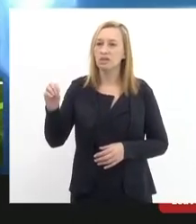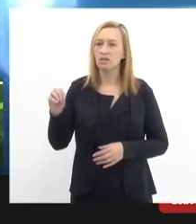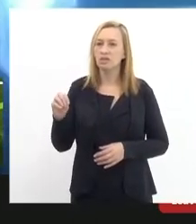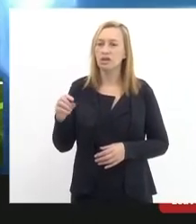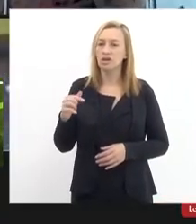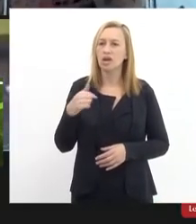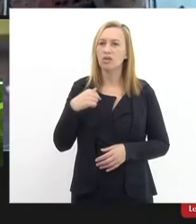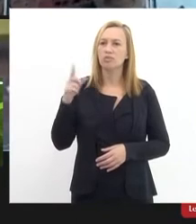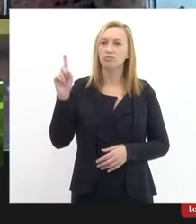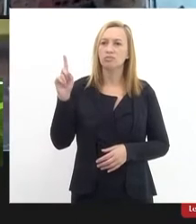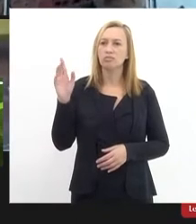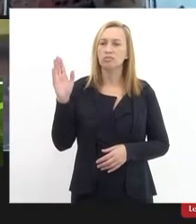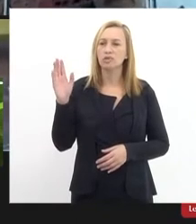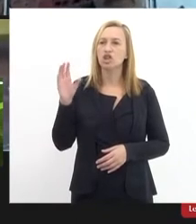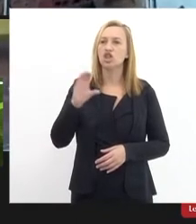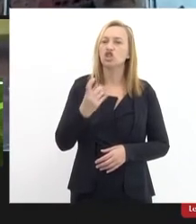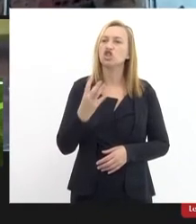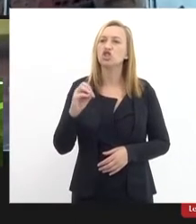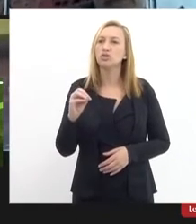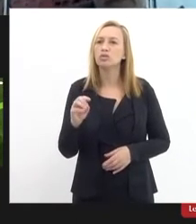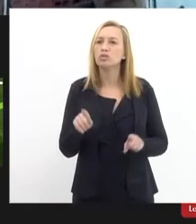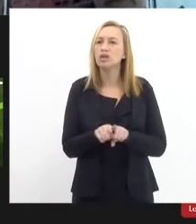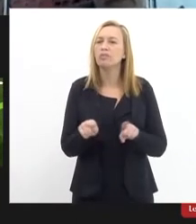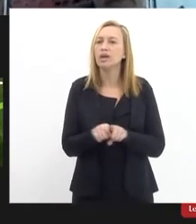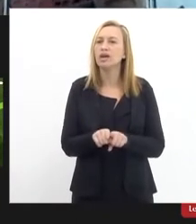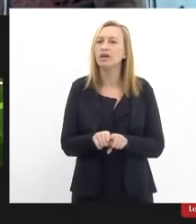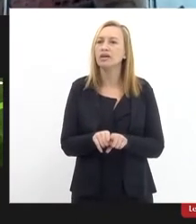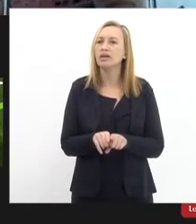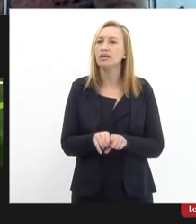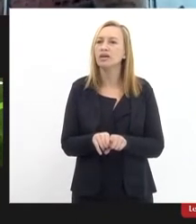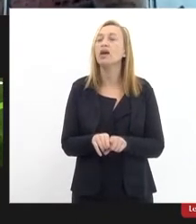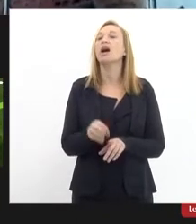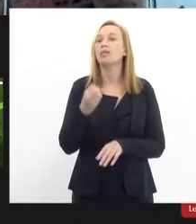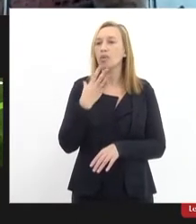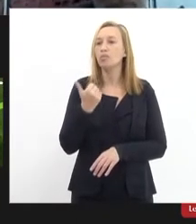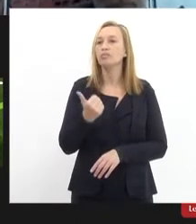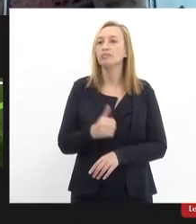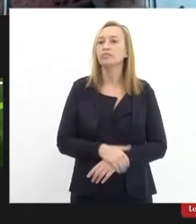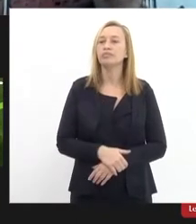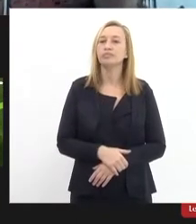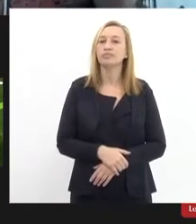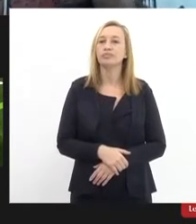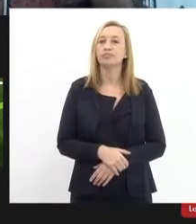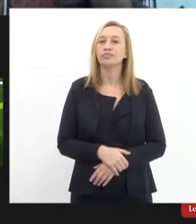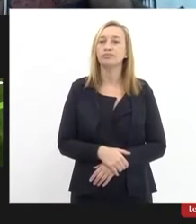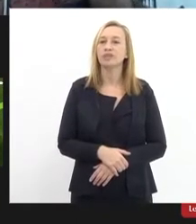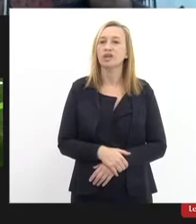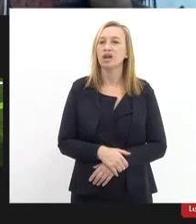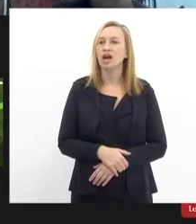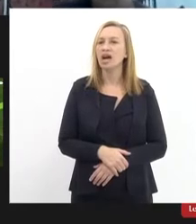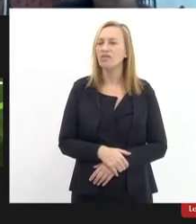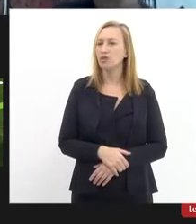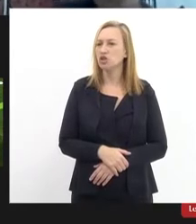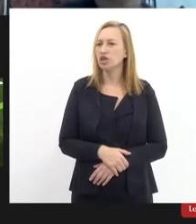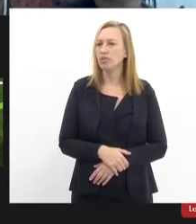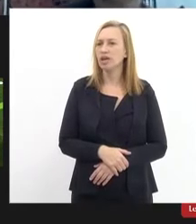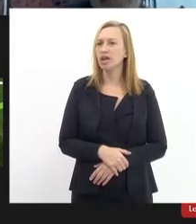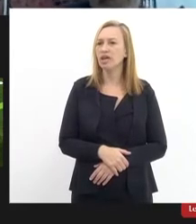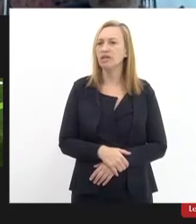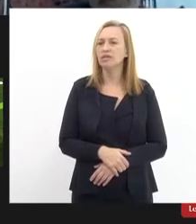o Chico Alencar também está presente ah beleza beleza bem-vindo também e o Reimão também